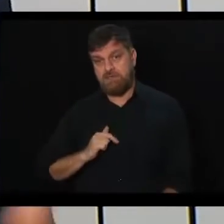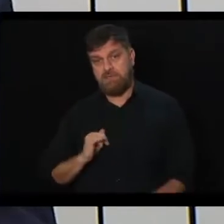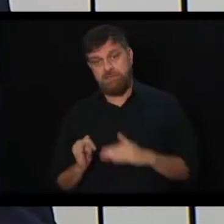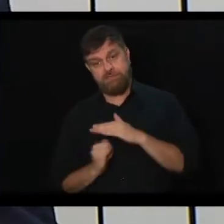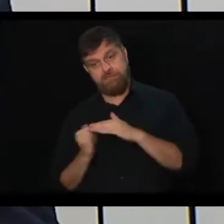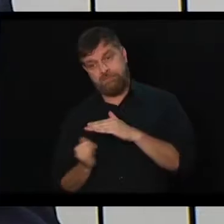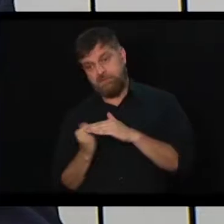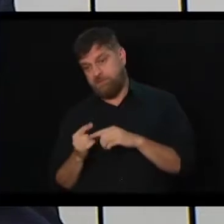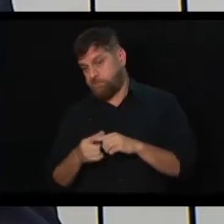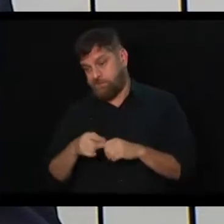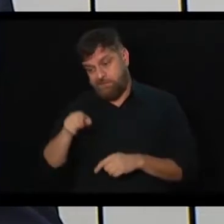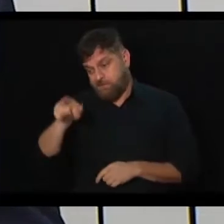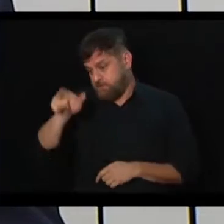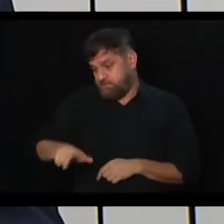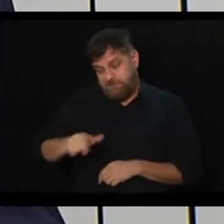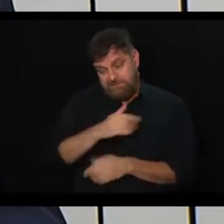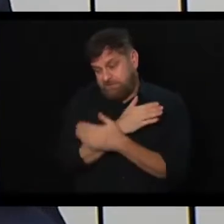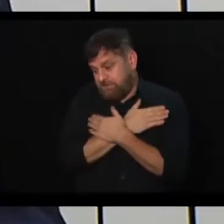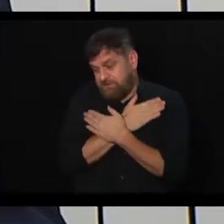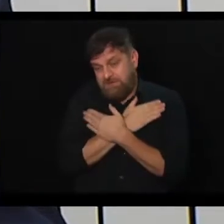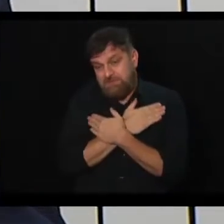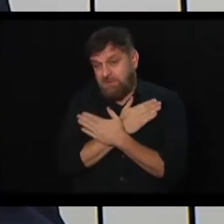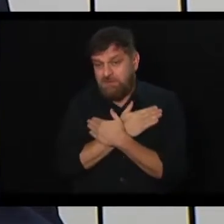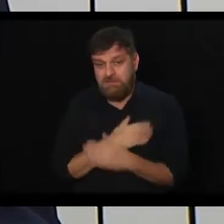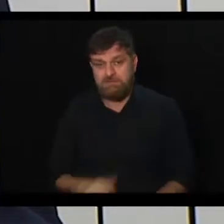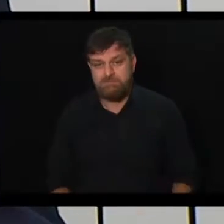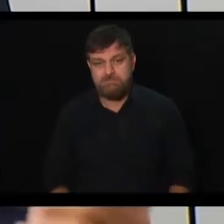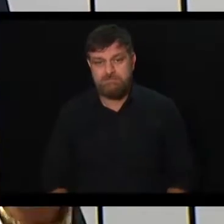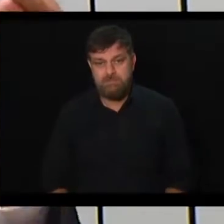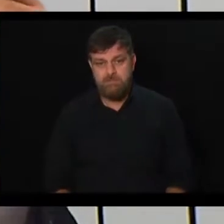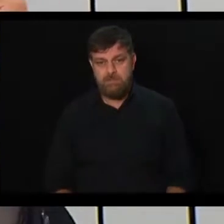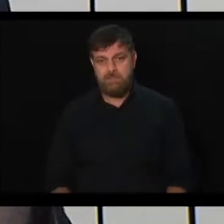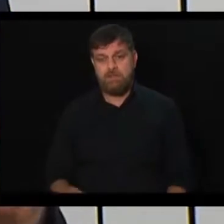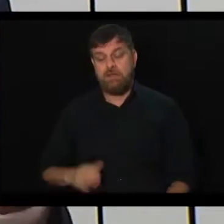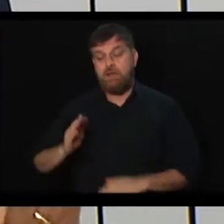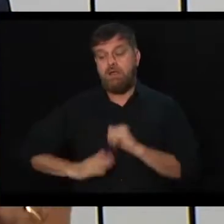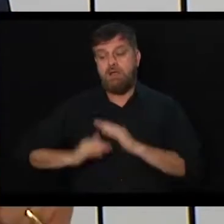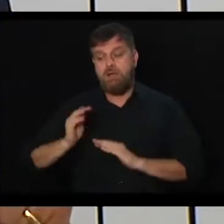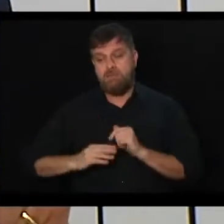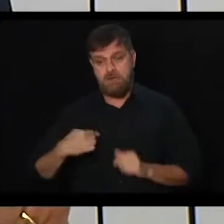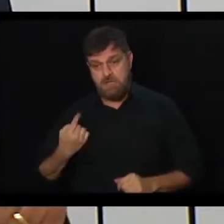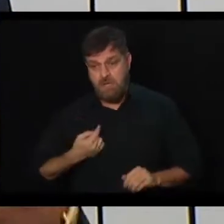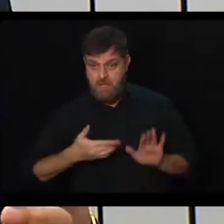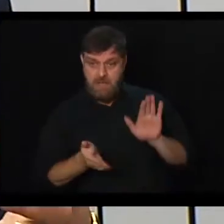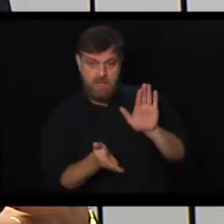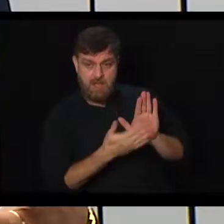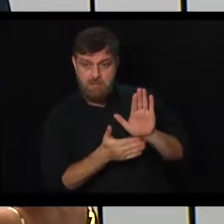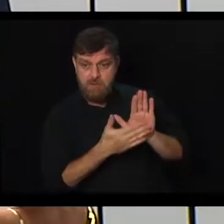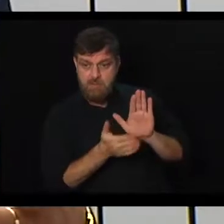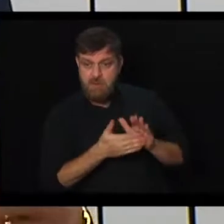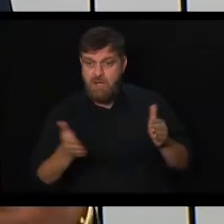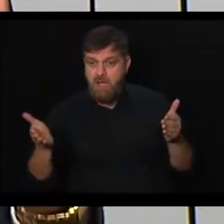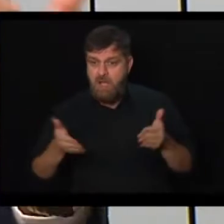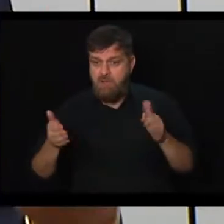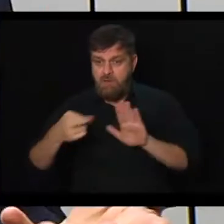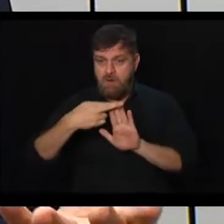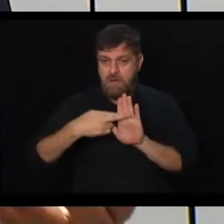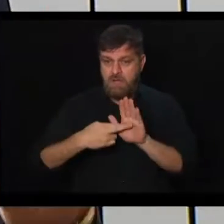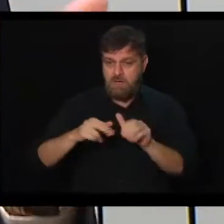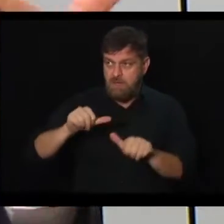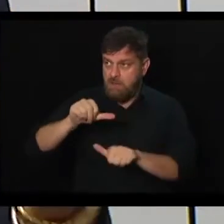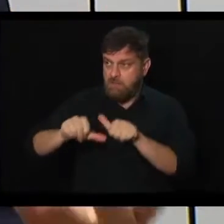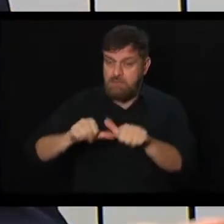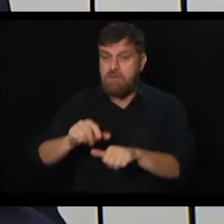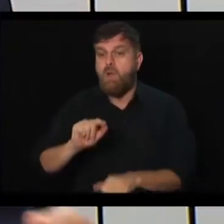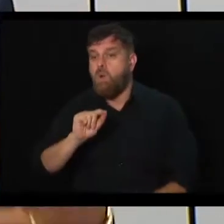Porque existe o desemprego. Então, o que nós precisamos fazer, o que está sendo proposto agora uma reforma, para que dê